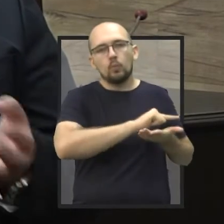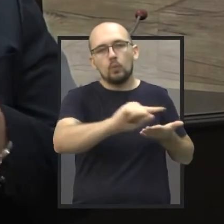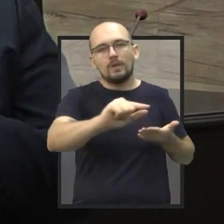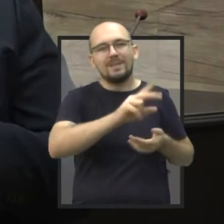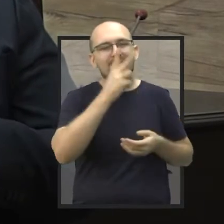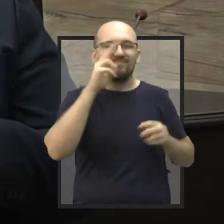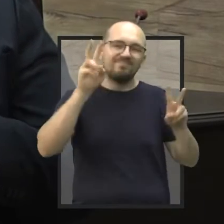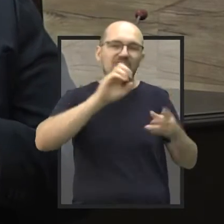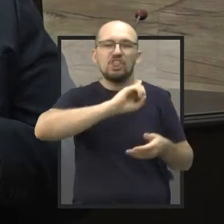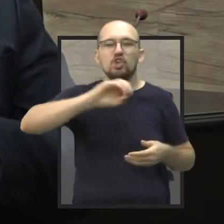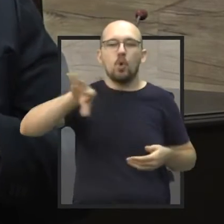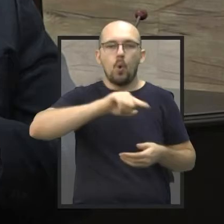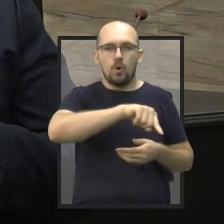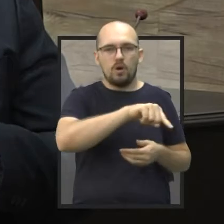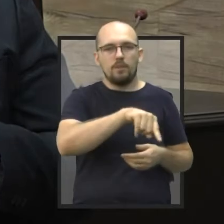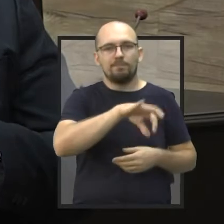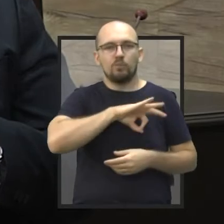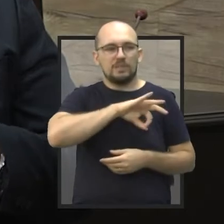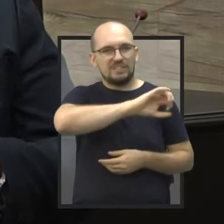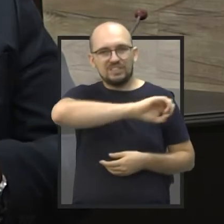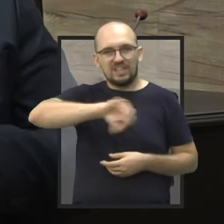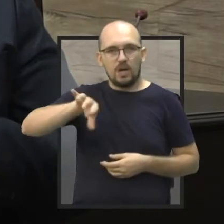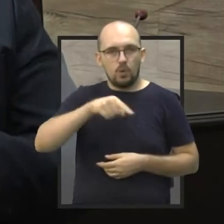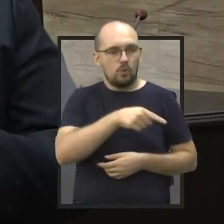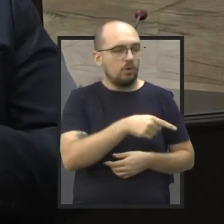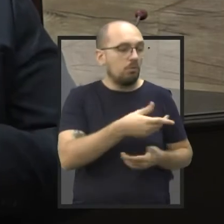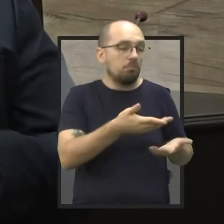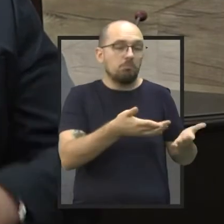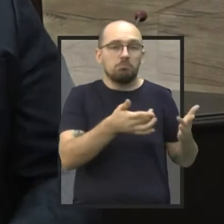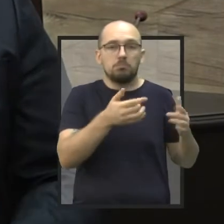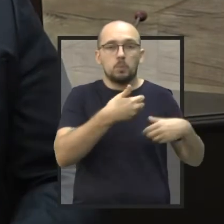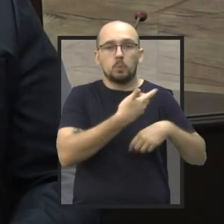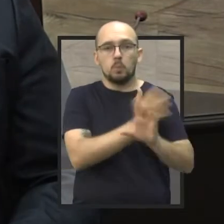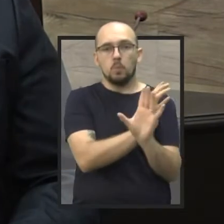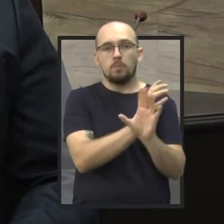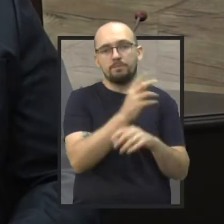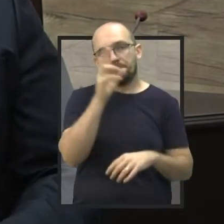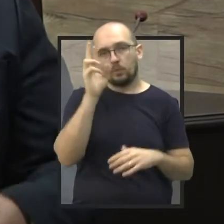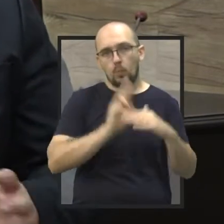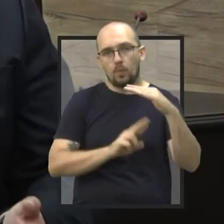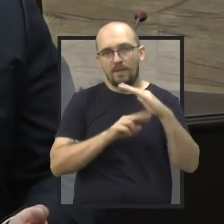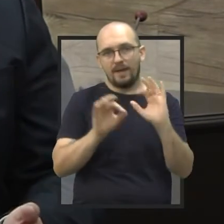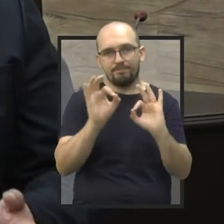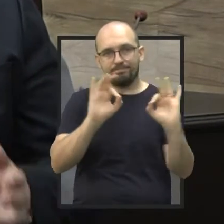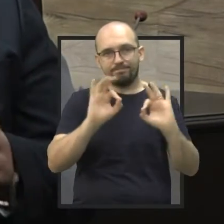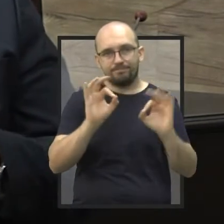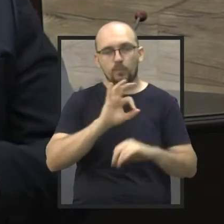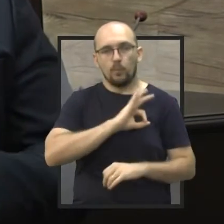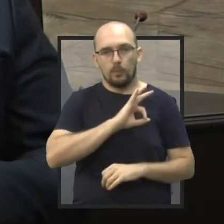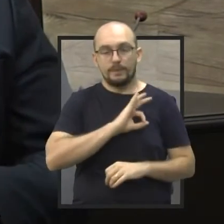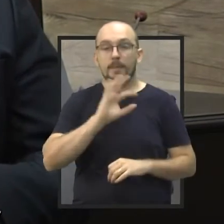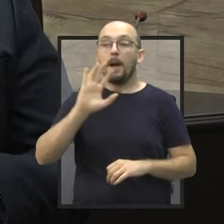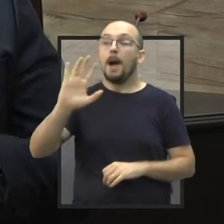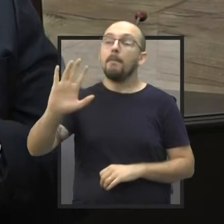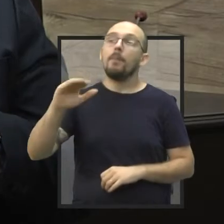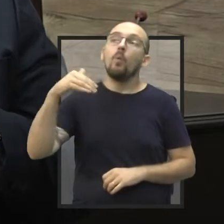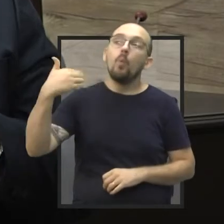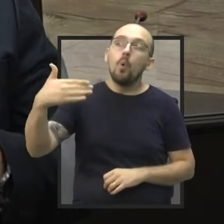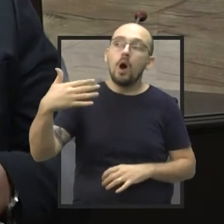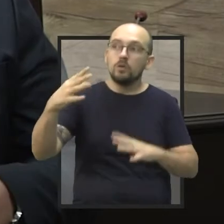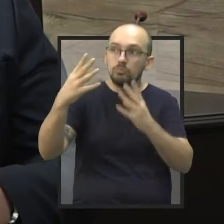foram tirados de lá, a atividade delegada foi tirada do local para ajudar a prefeitura na fiscalização. Mas, que assim que terminar,